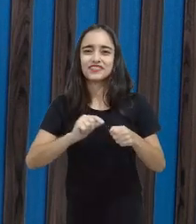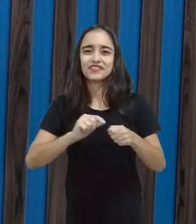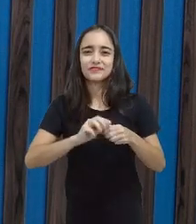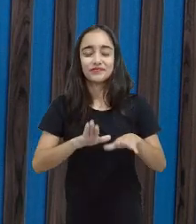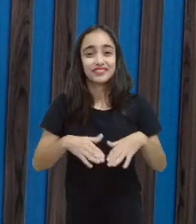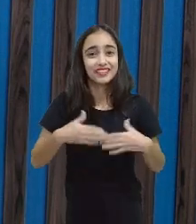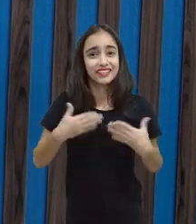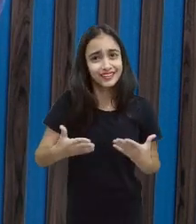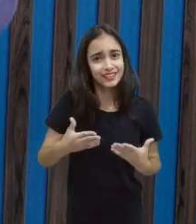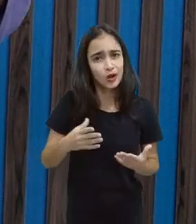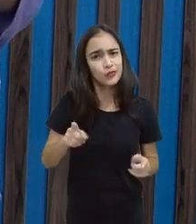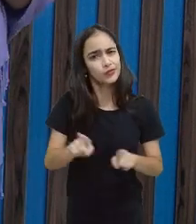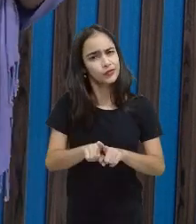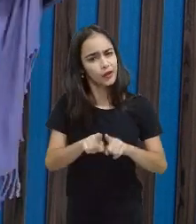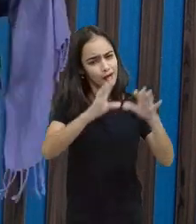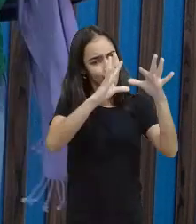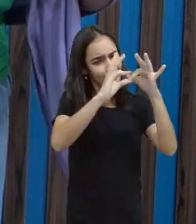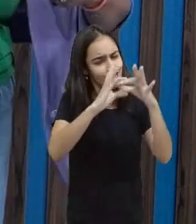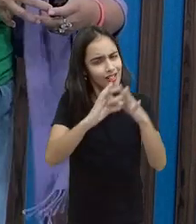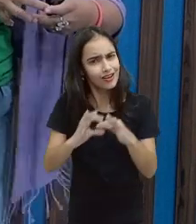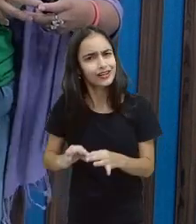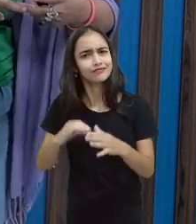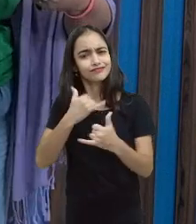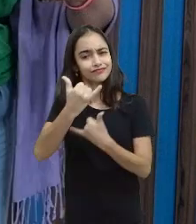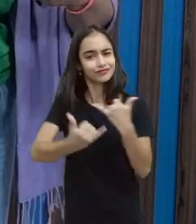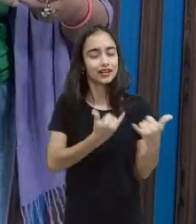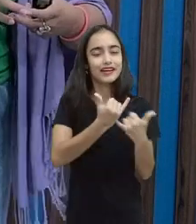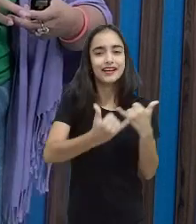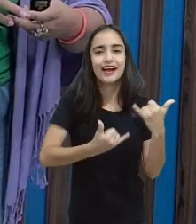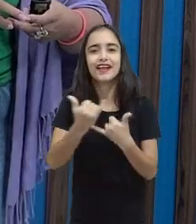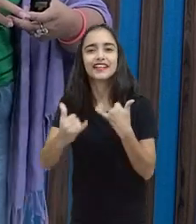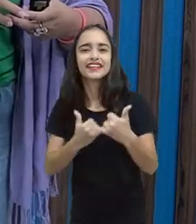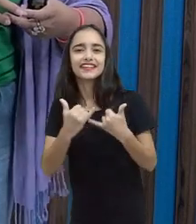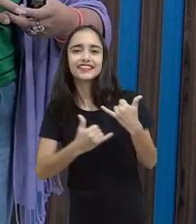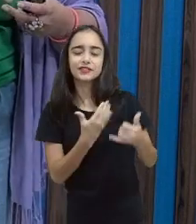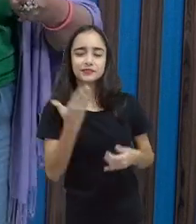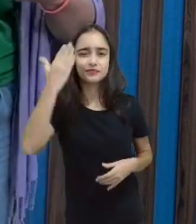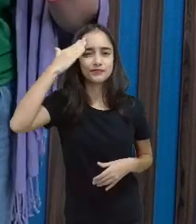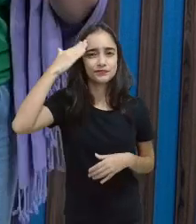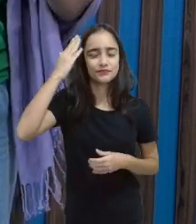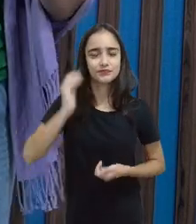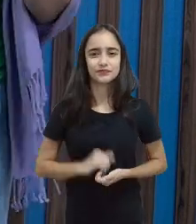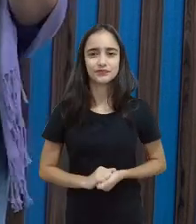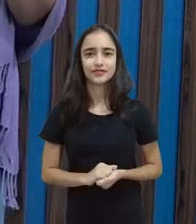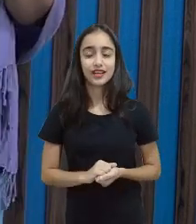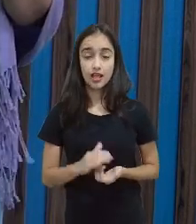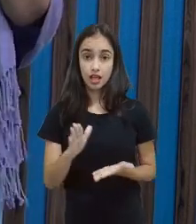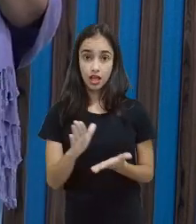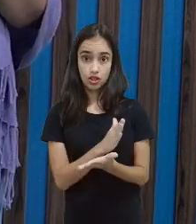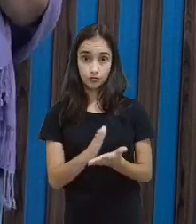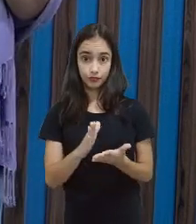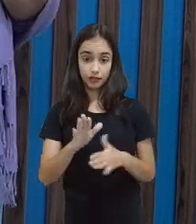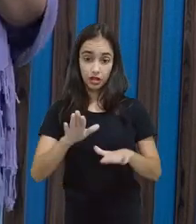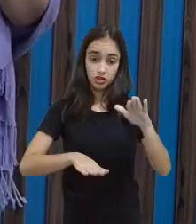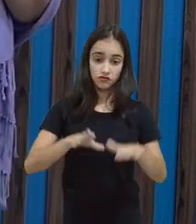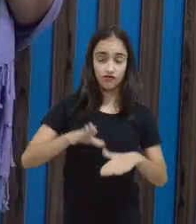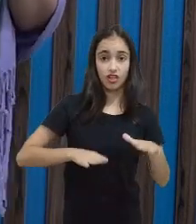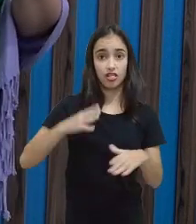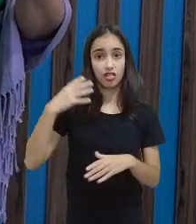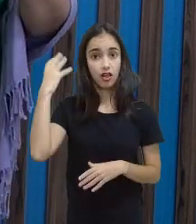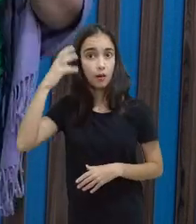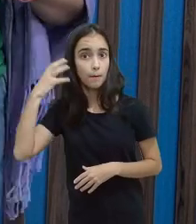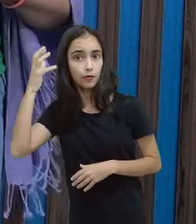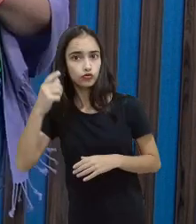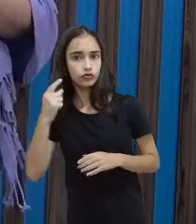muito ligada também à brincadeira, ao ato de brincar, né? Muitas vezes, a musiquinha, ela vai dar o